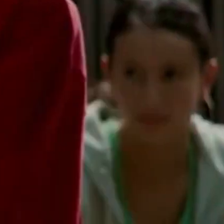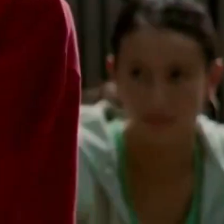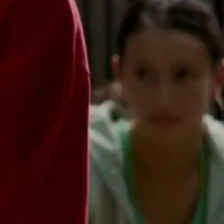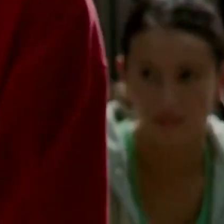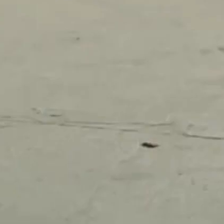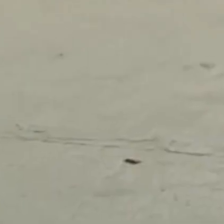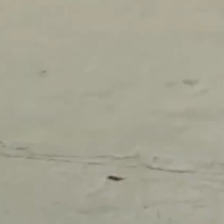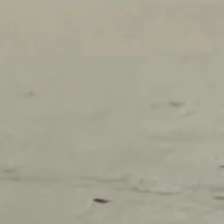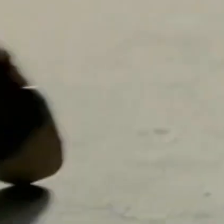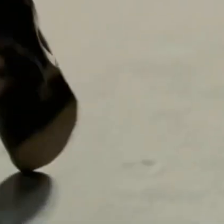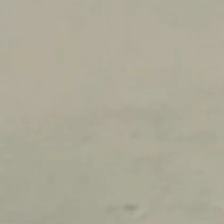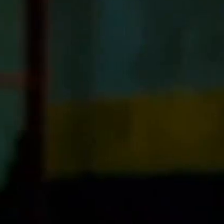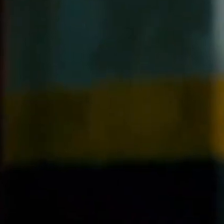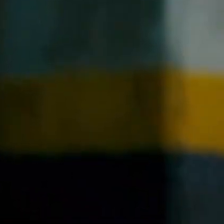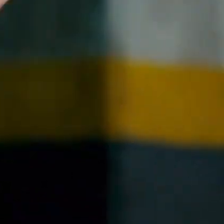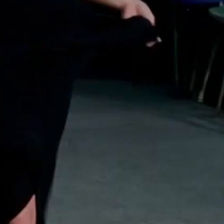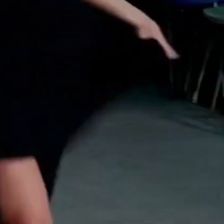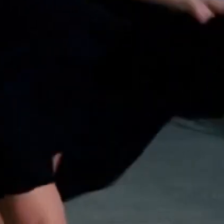Minha nossa.